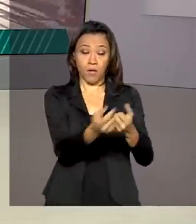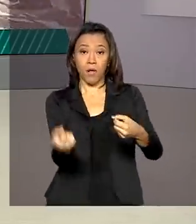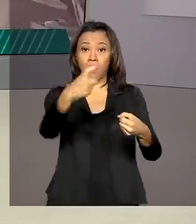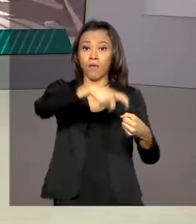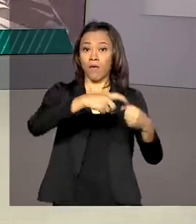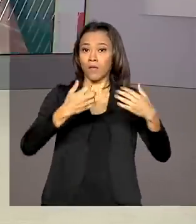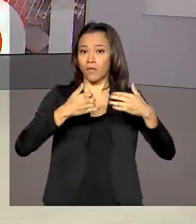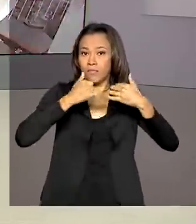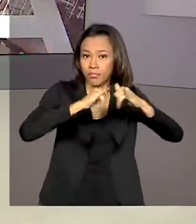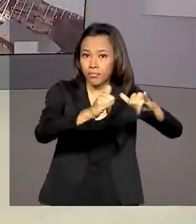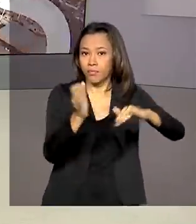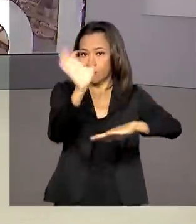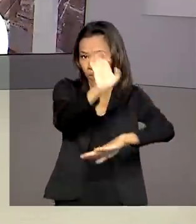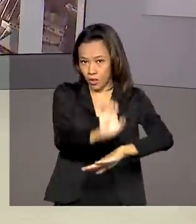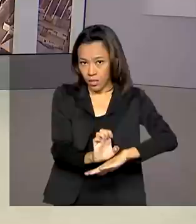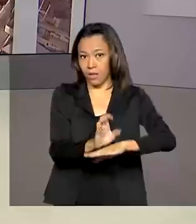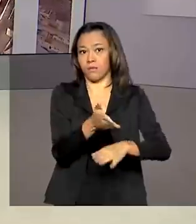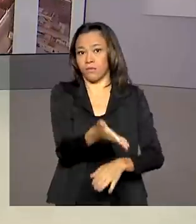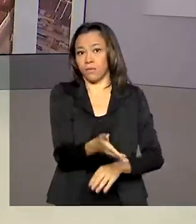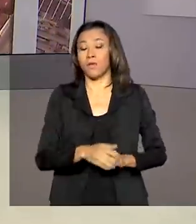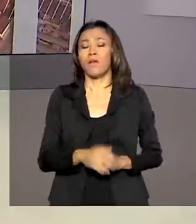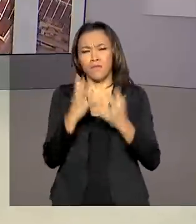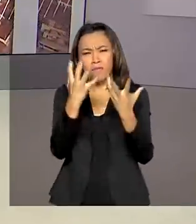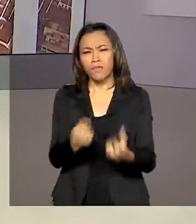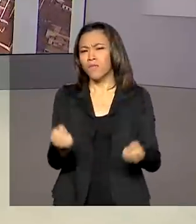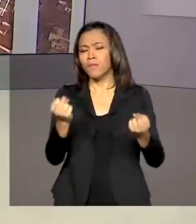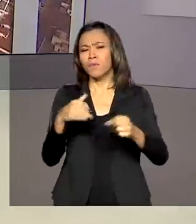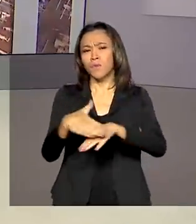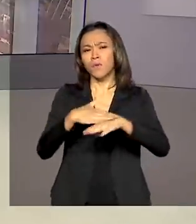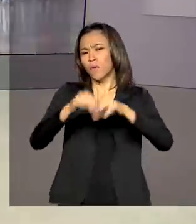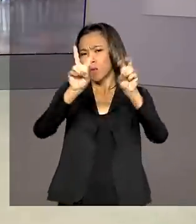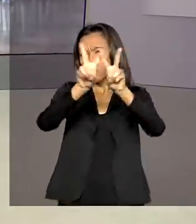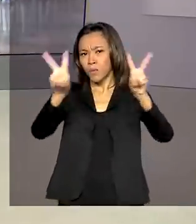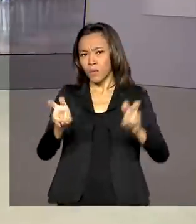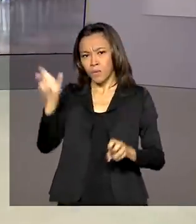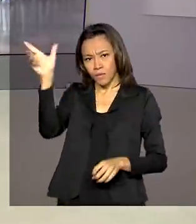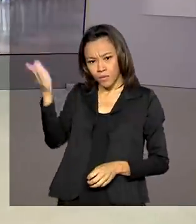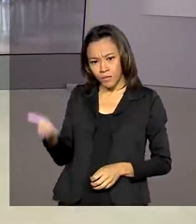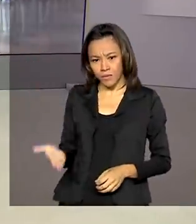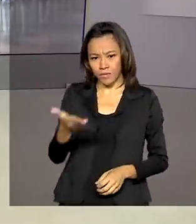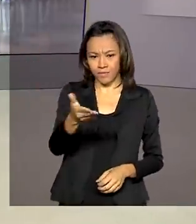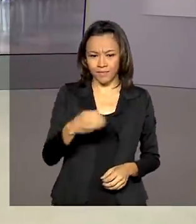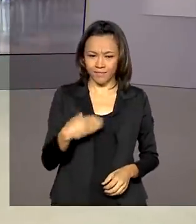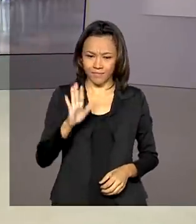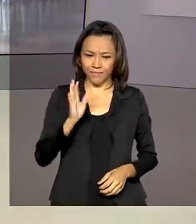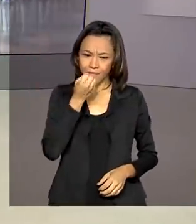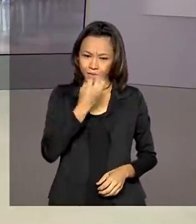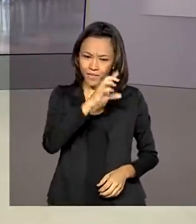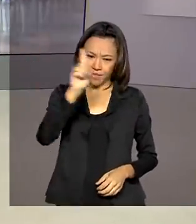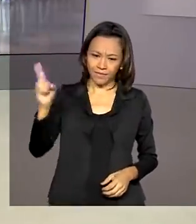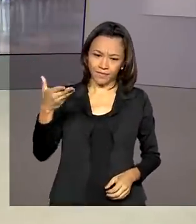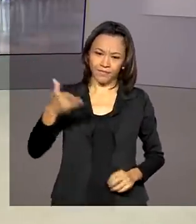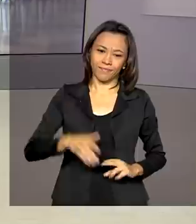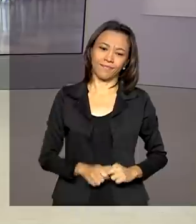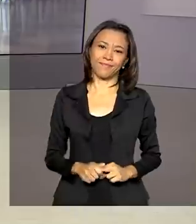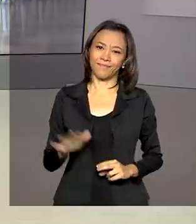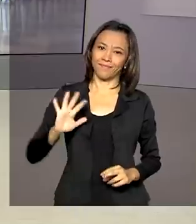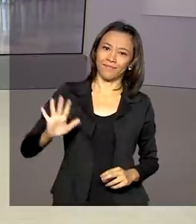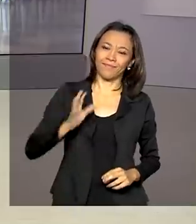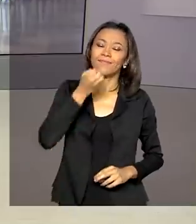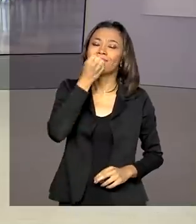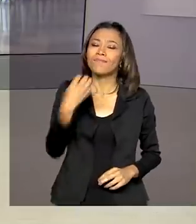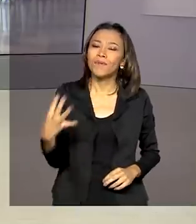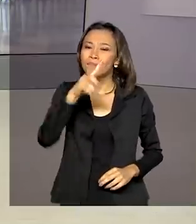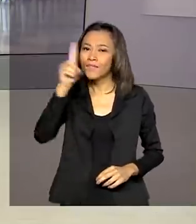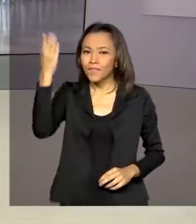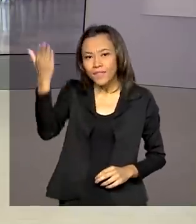energia no estado. Vamos conversar sobre esse assunto então com o repórter Glauco de Queiroz. Glauco, bom dia para você. Olá, Renata.